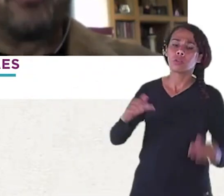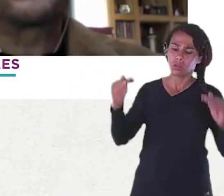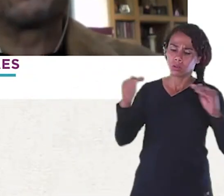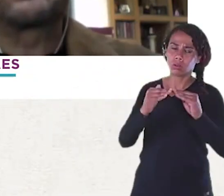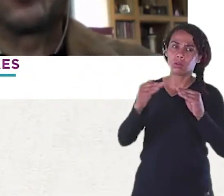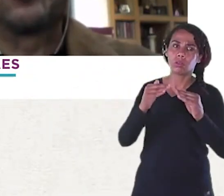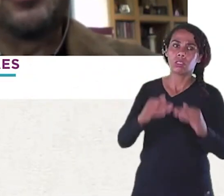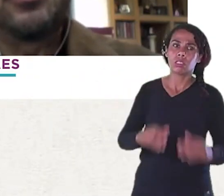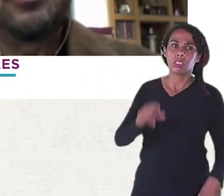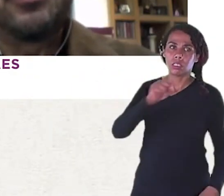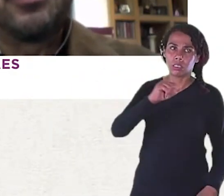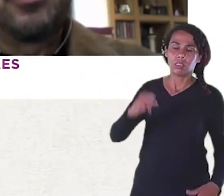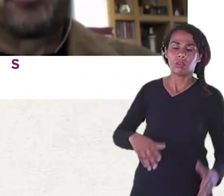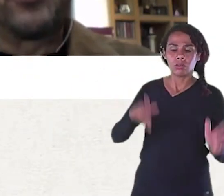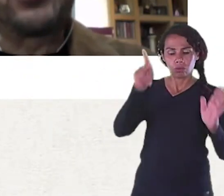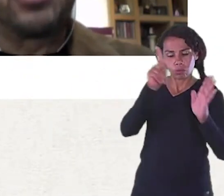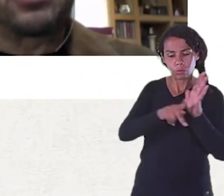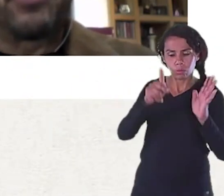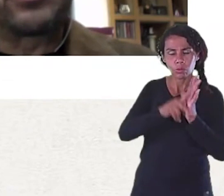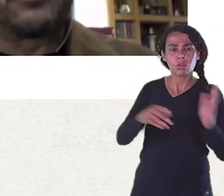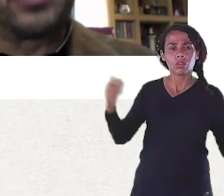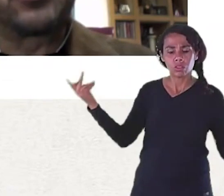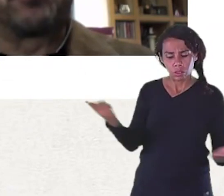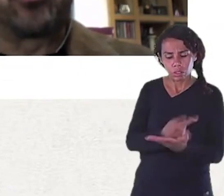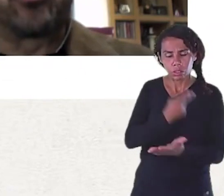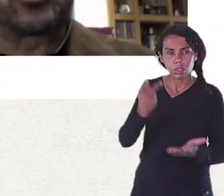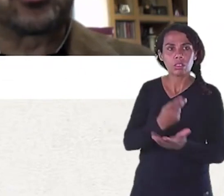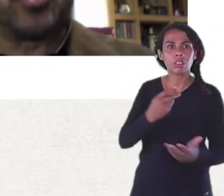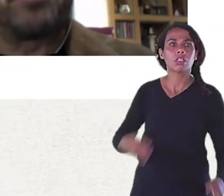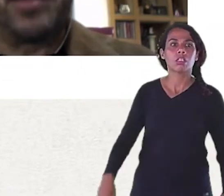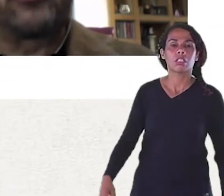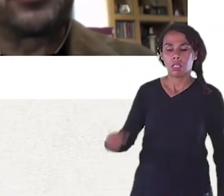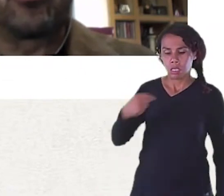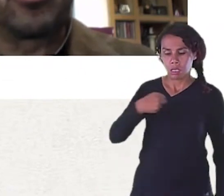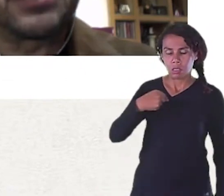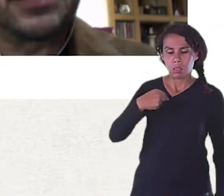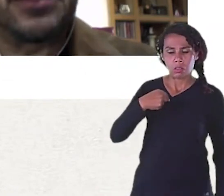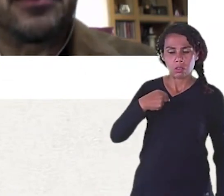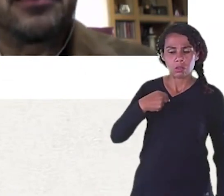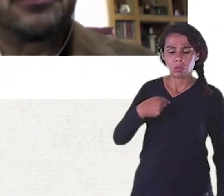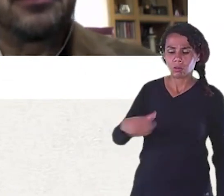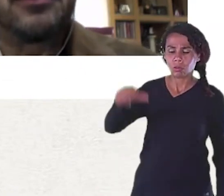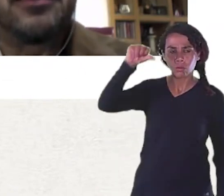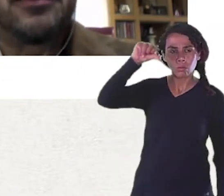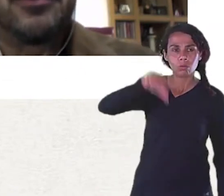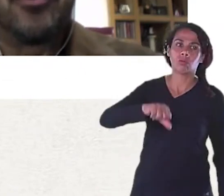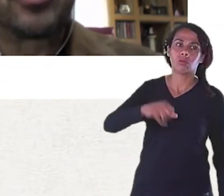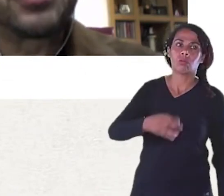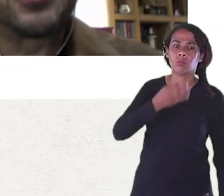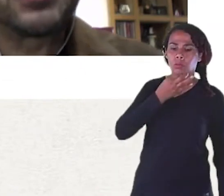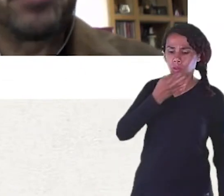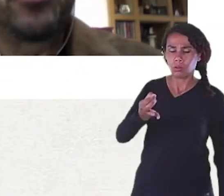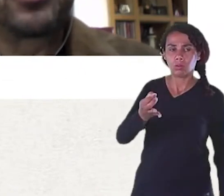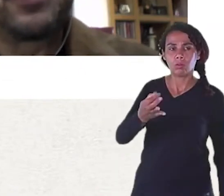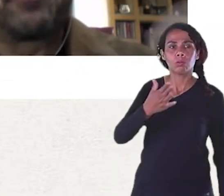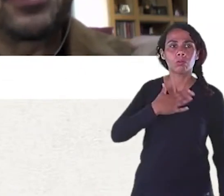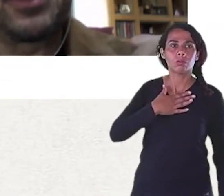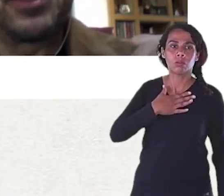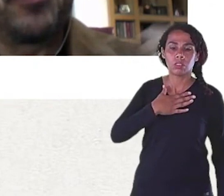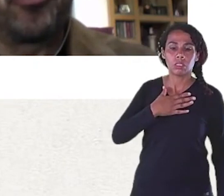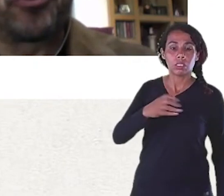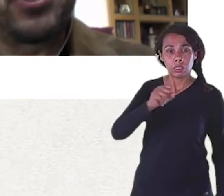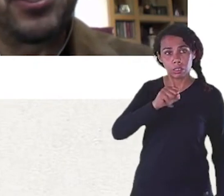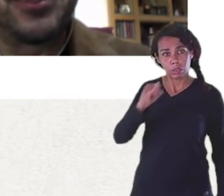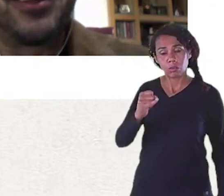Como você consegue unir Porque não adianta Também você fazer Um produto só belo Que você não consegue sentar Você senta 5 minutos